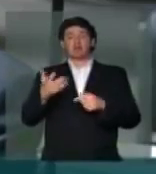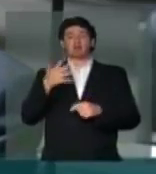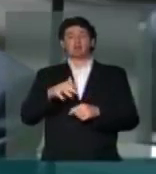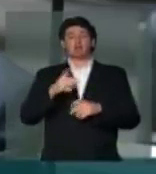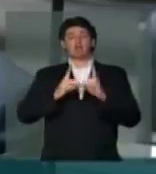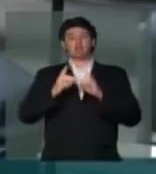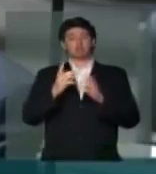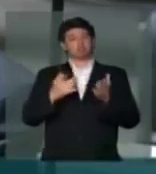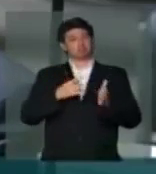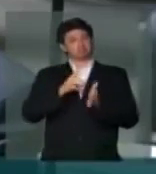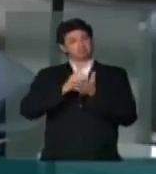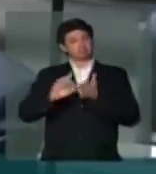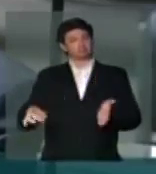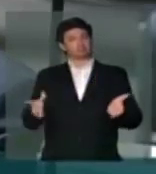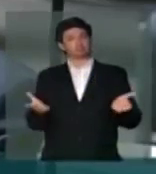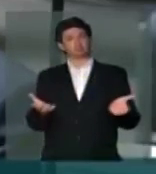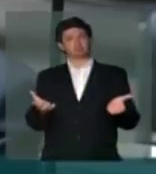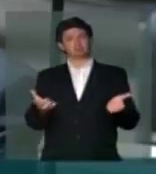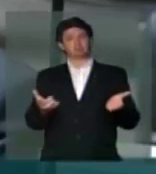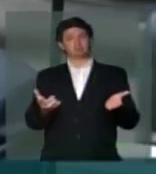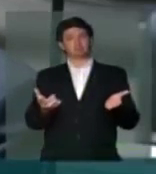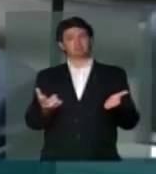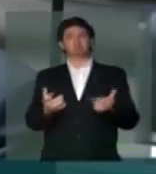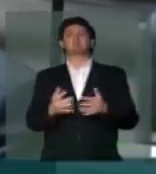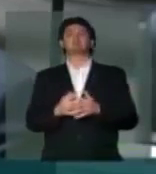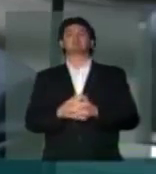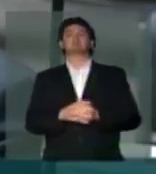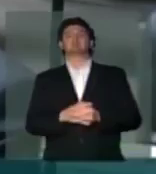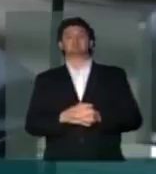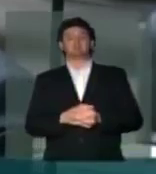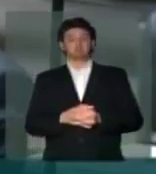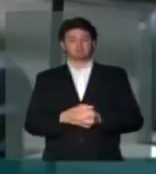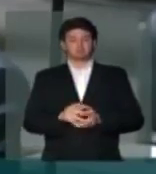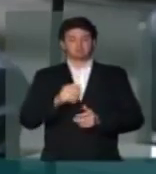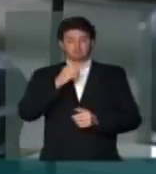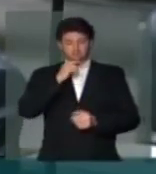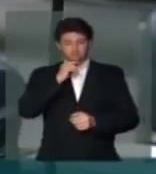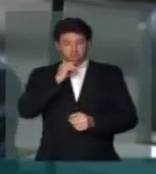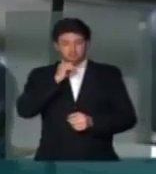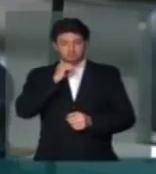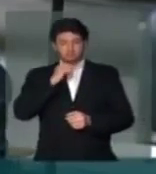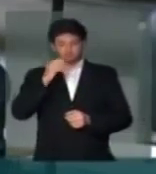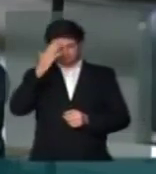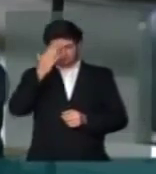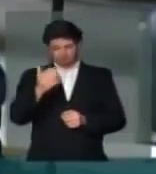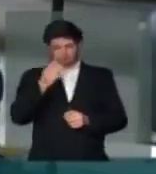Nosso repúdio à forma como... Muito obrigado, meu deputado Conselho da...